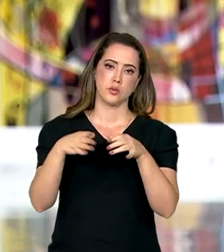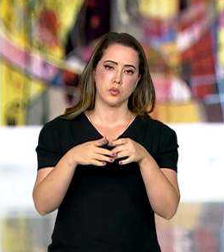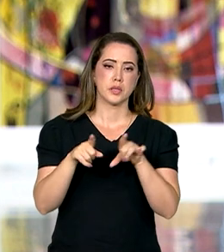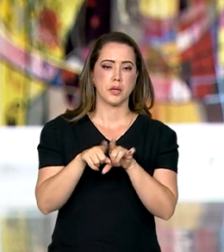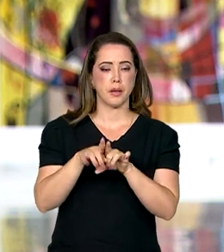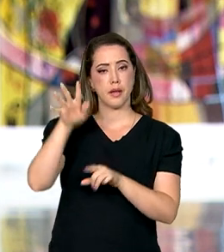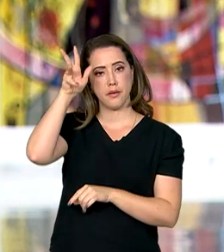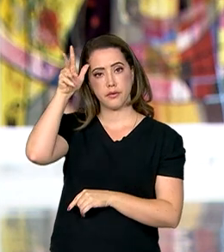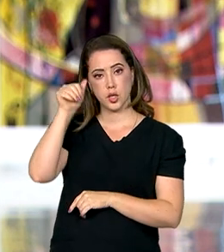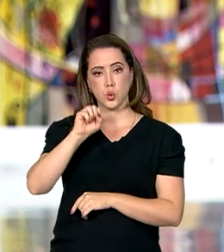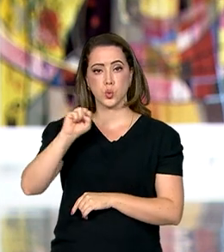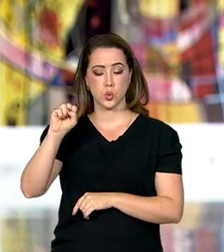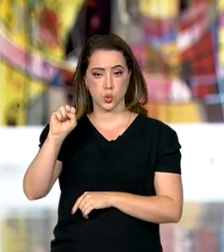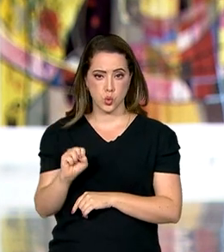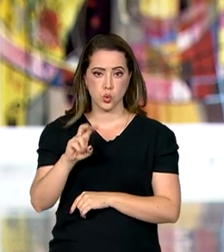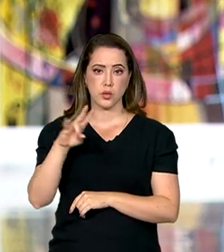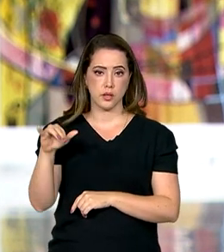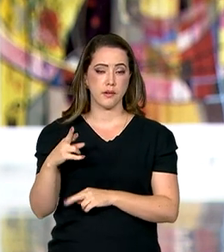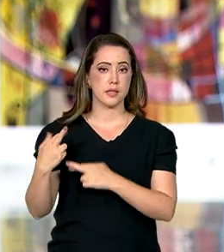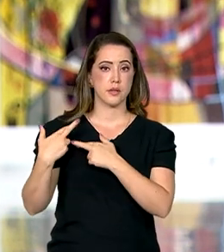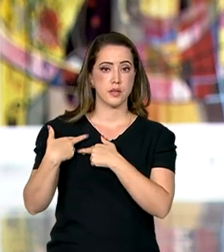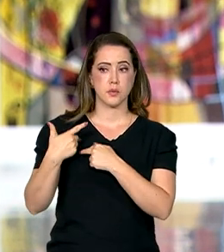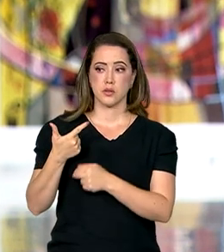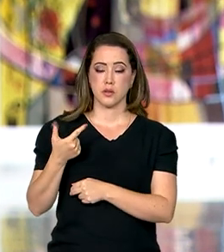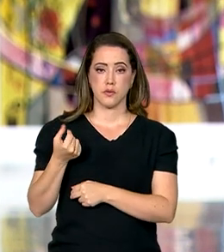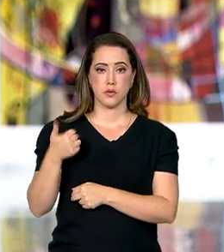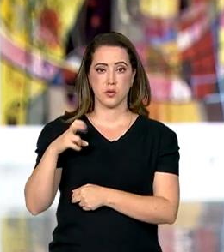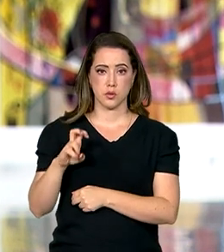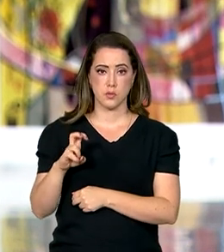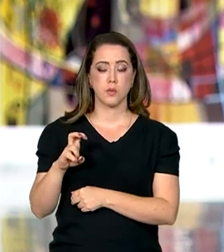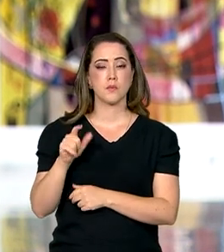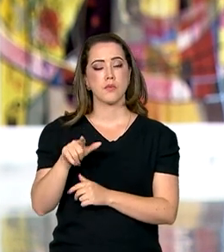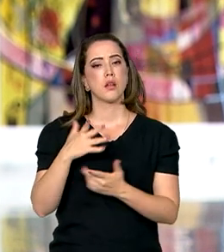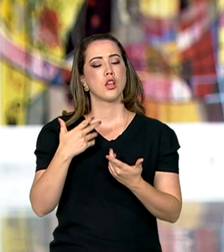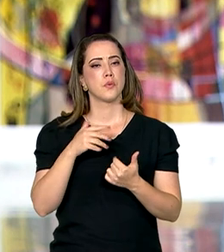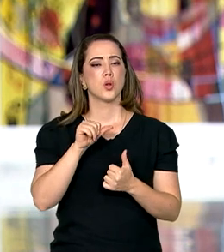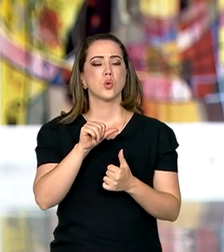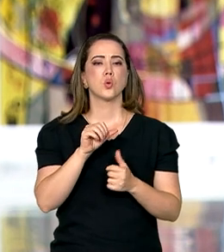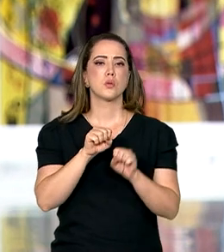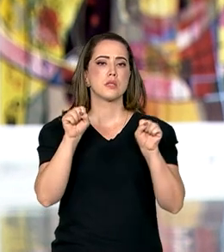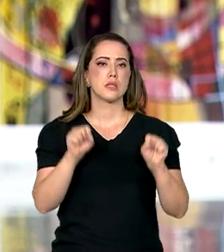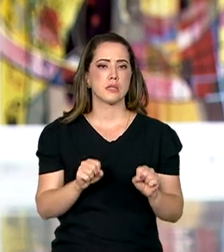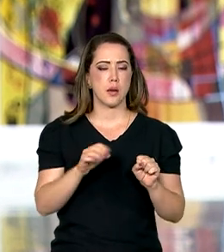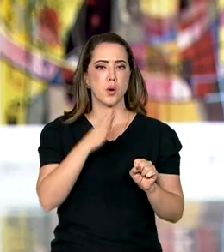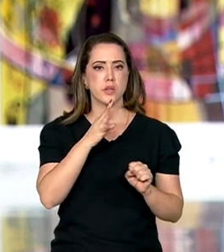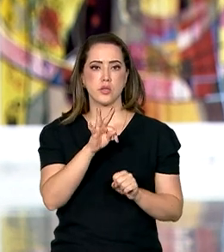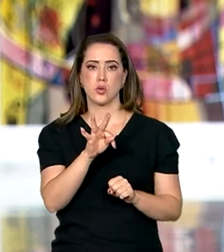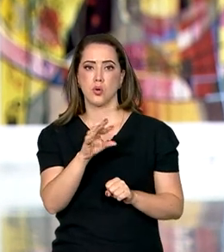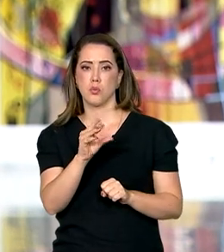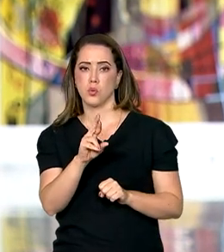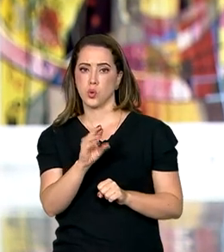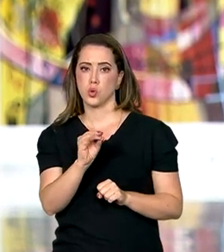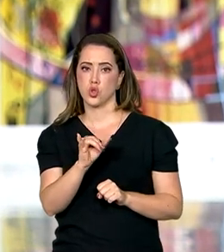África do Sul, que vai assumir o mandato em 2025, em um sistema conhecido como Troika. O evento que encerra